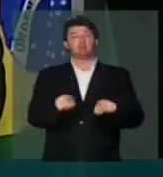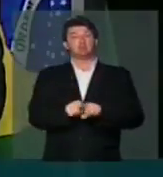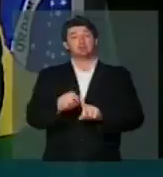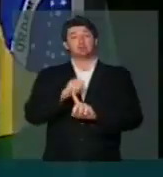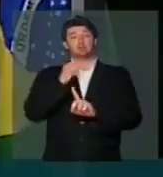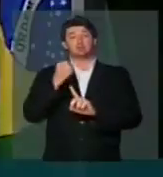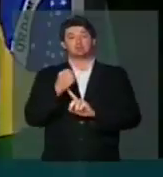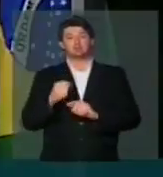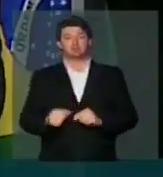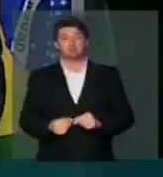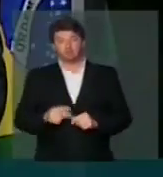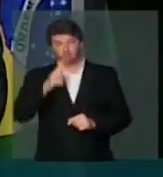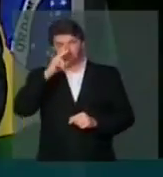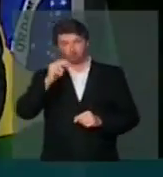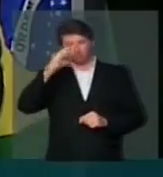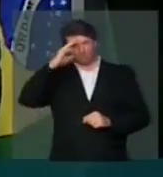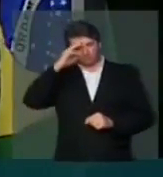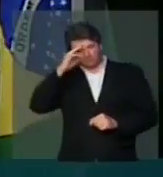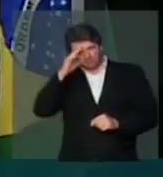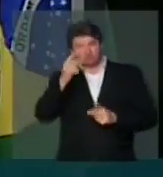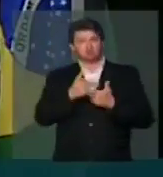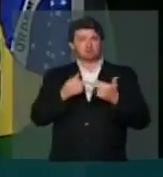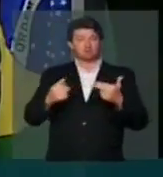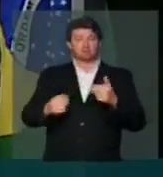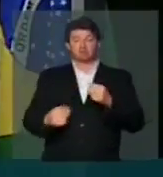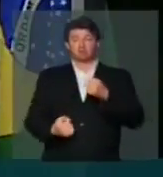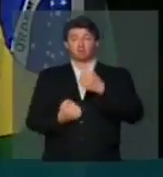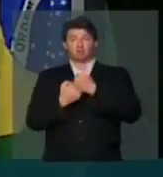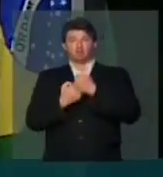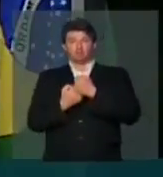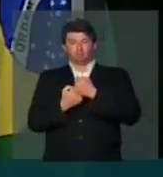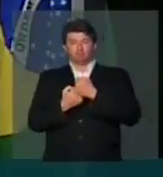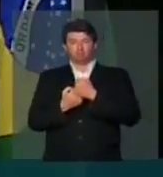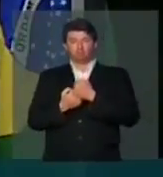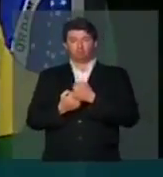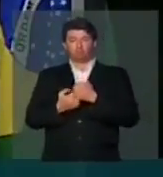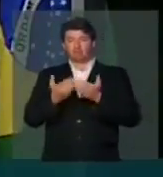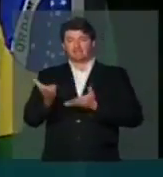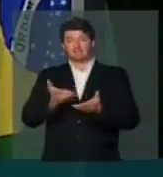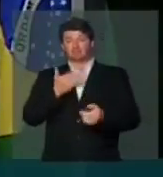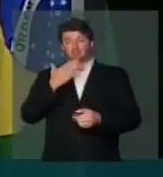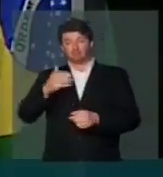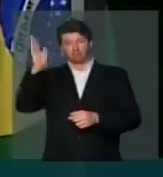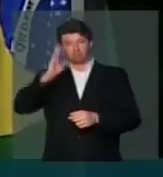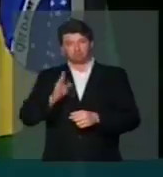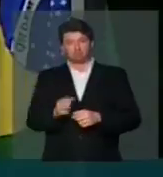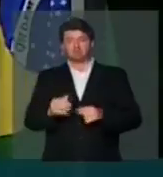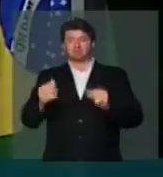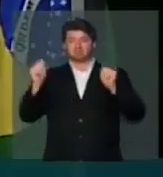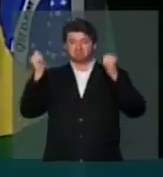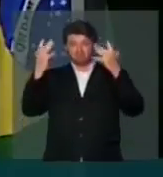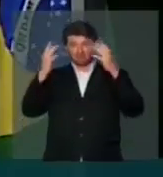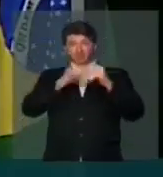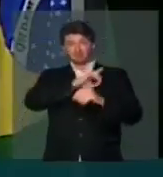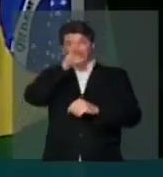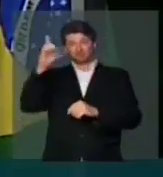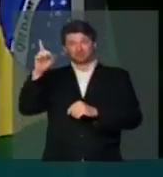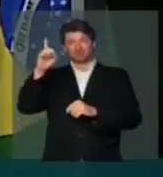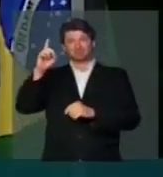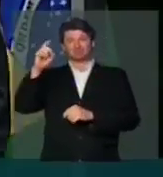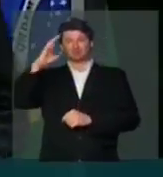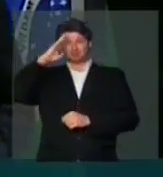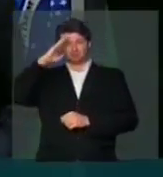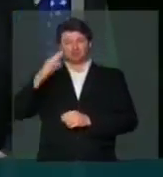a sociedade. Forças armadas e forças auxiliares a serviço da nação. Nossos parabéns. Feliz dia do